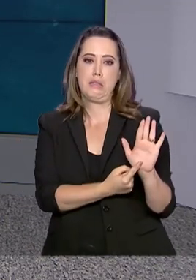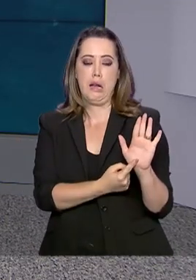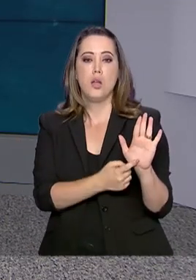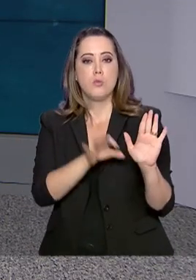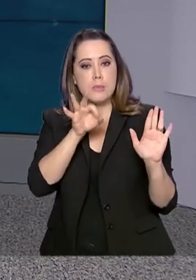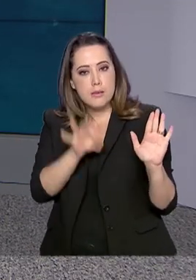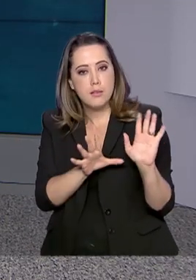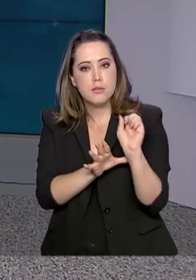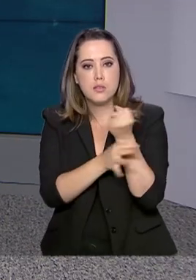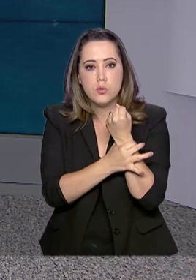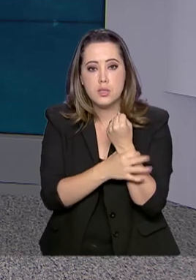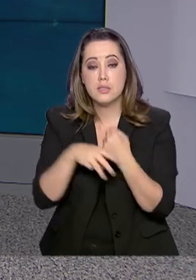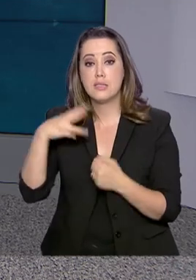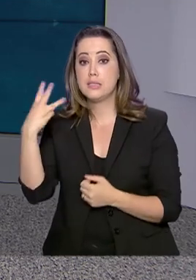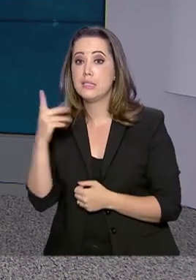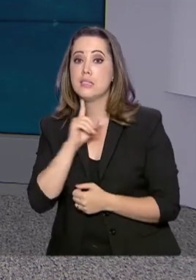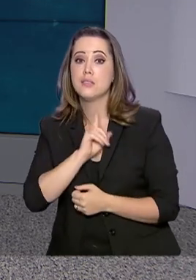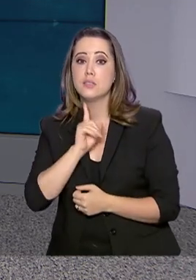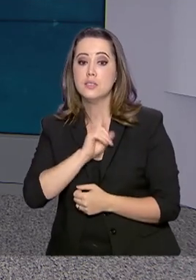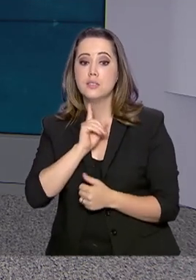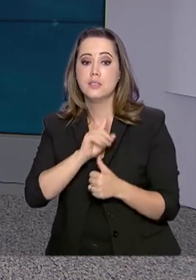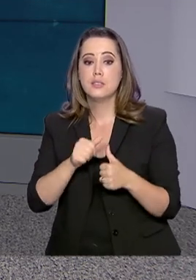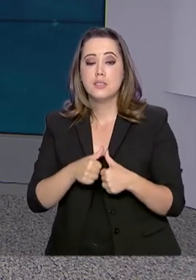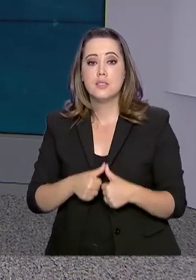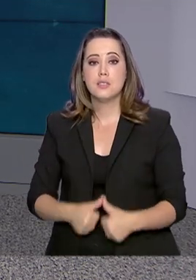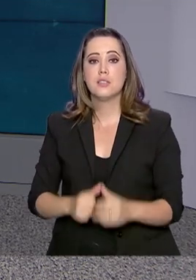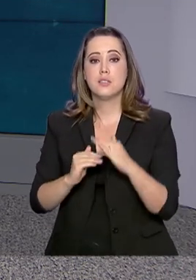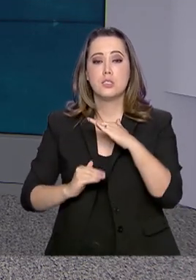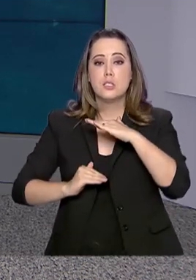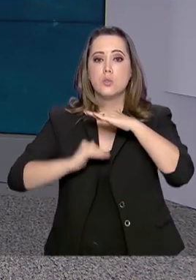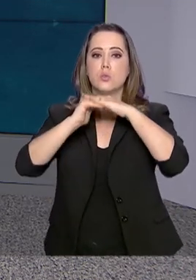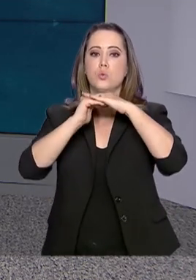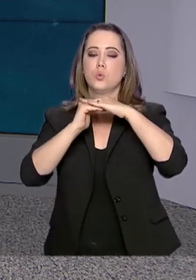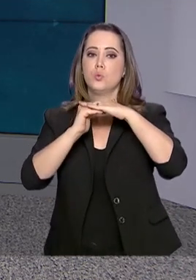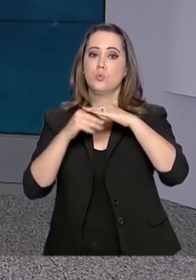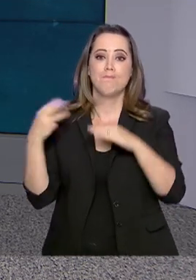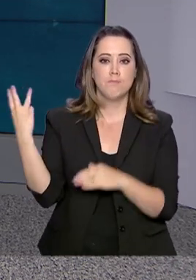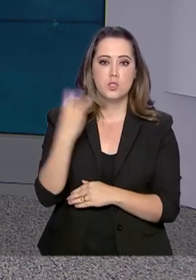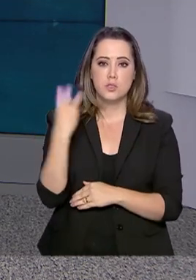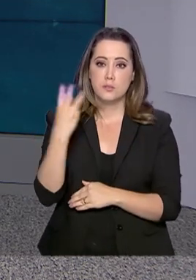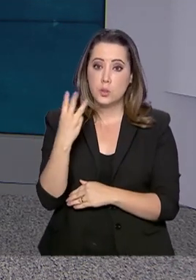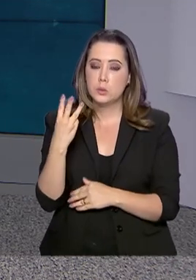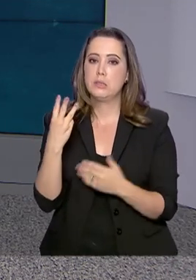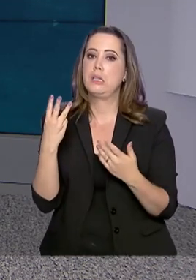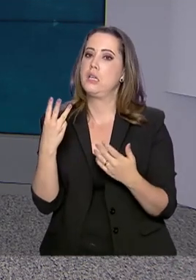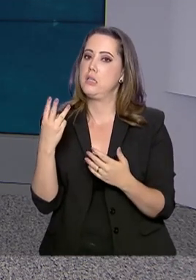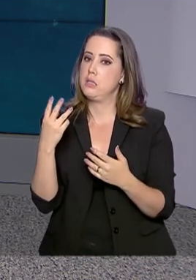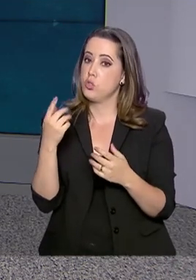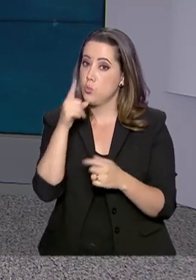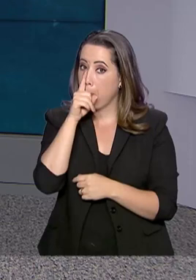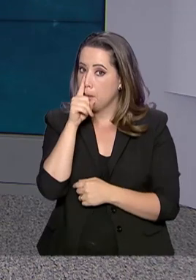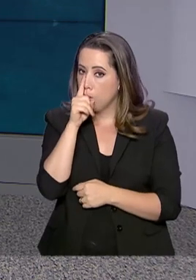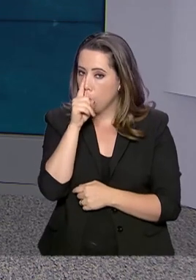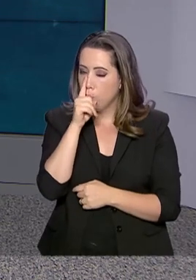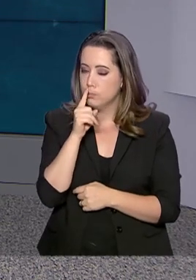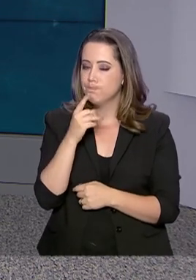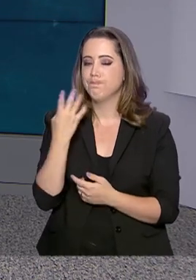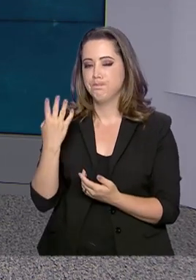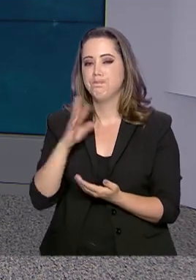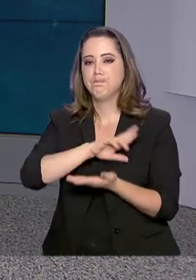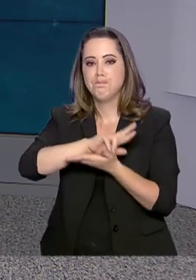3 em Minas Gerais estão no nível 3 de emergência. São elas B3, B4 em Nova Lima,